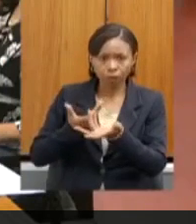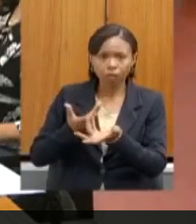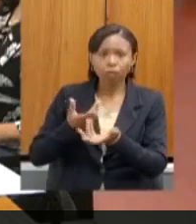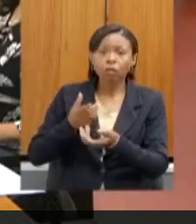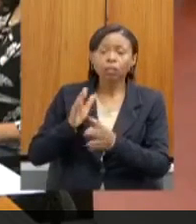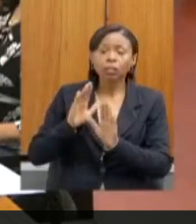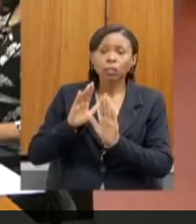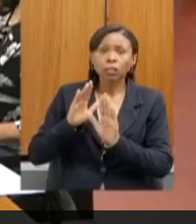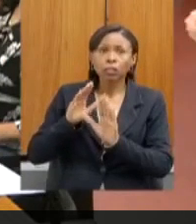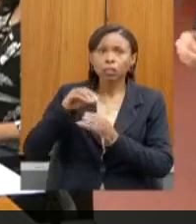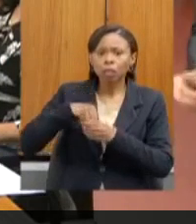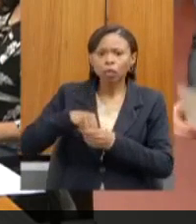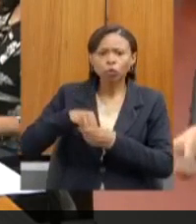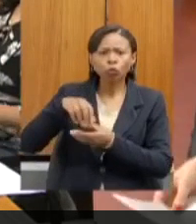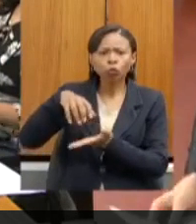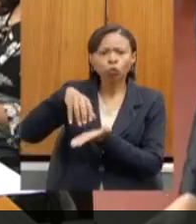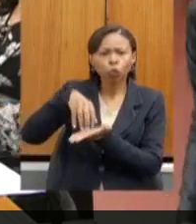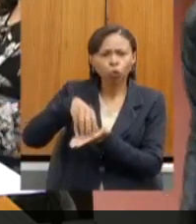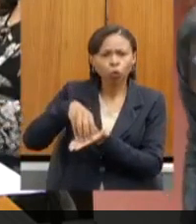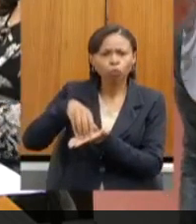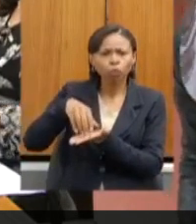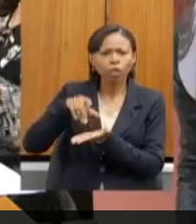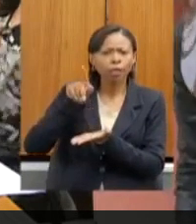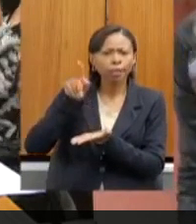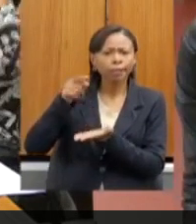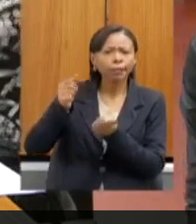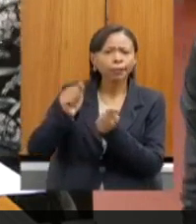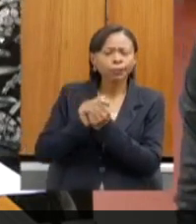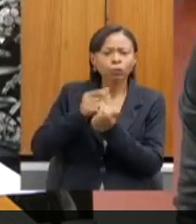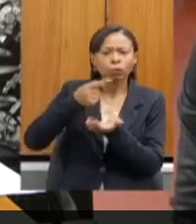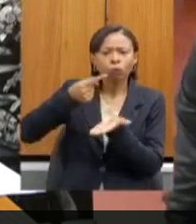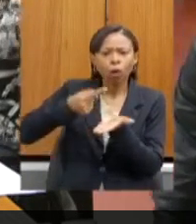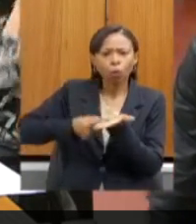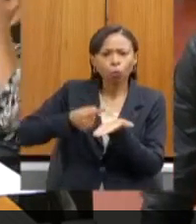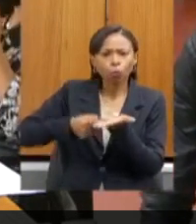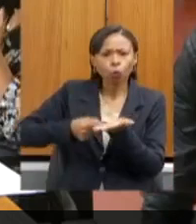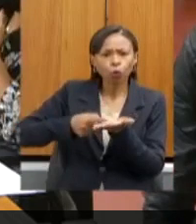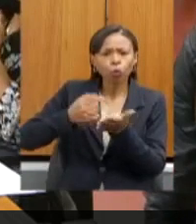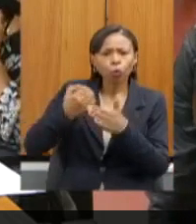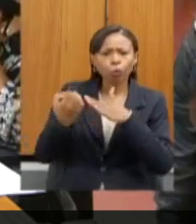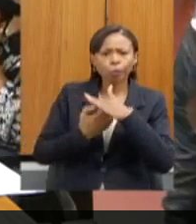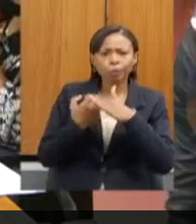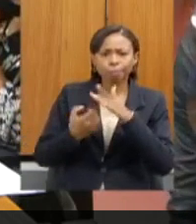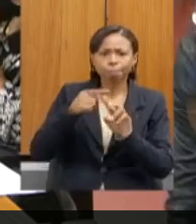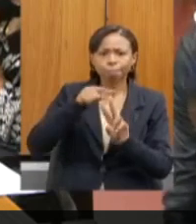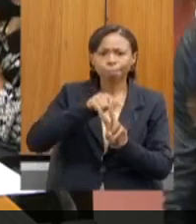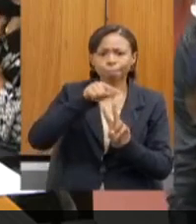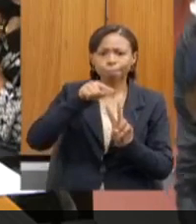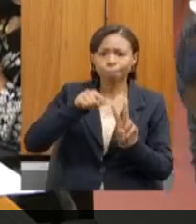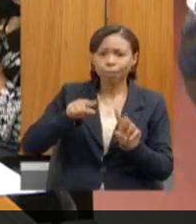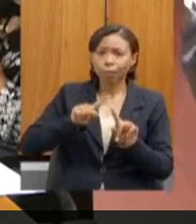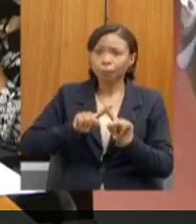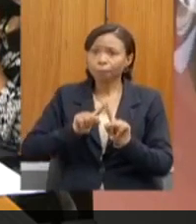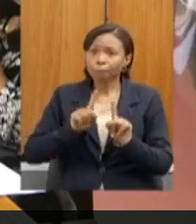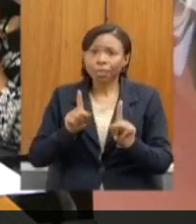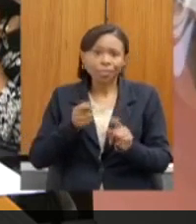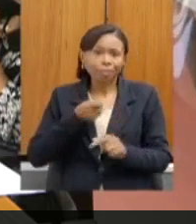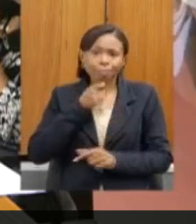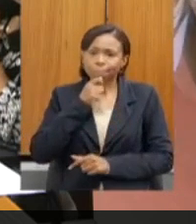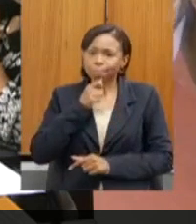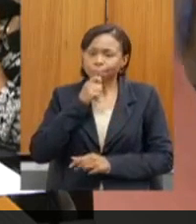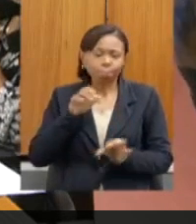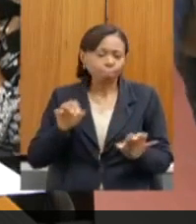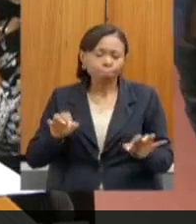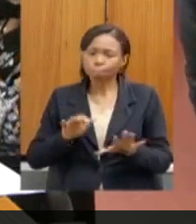comitê pró-brumadinho, acordo da Vale, porém, o acordo ainda não foi finalizado, esperamos que ele possa